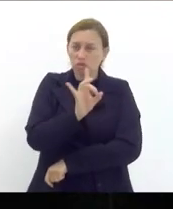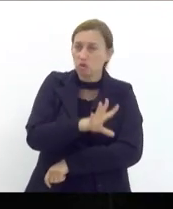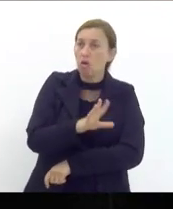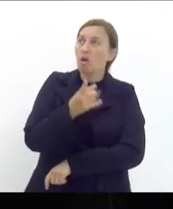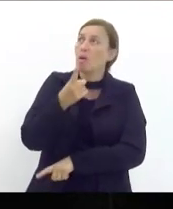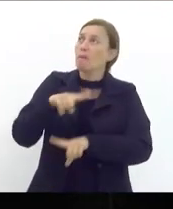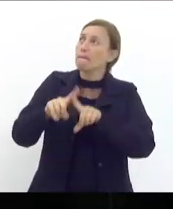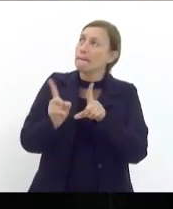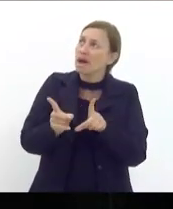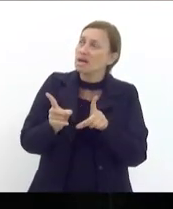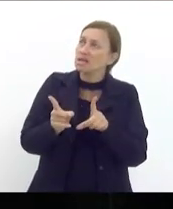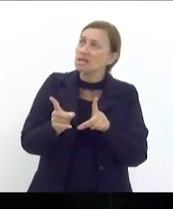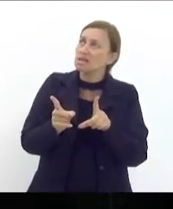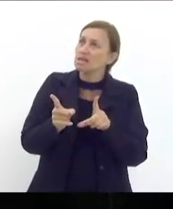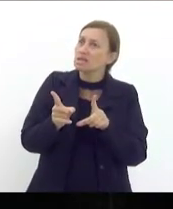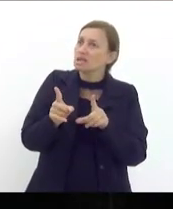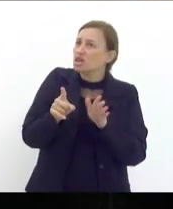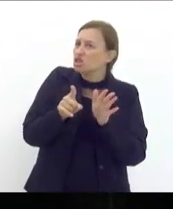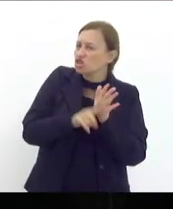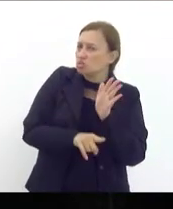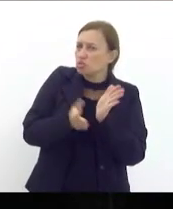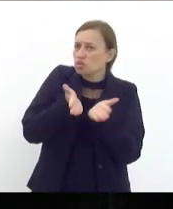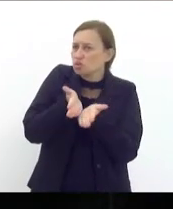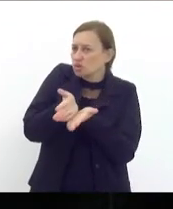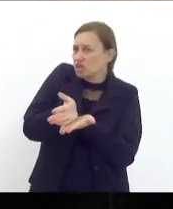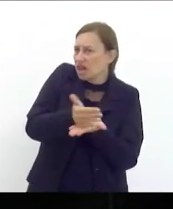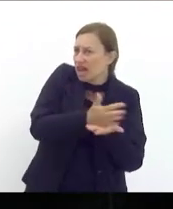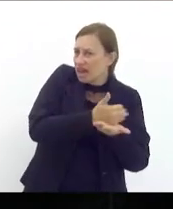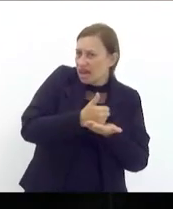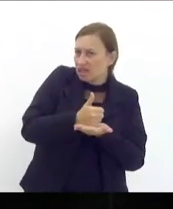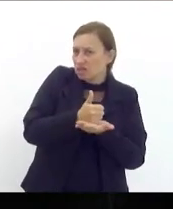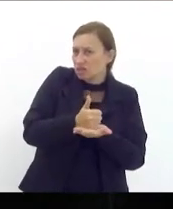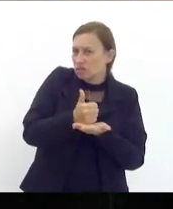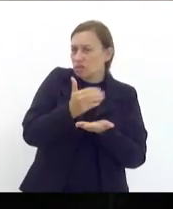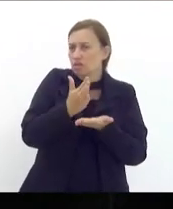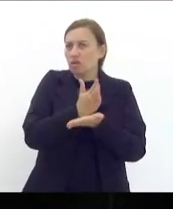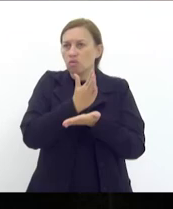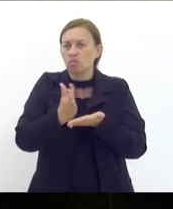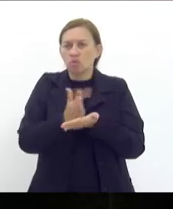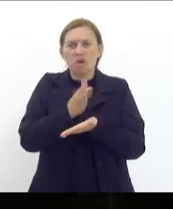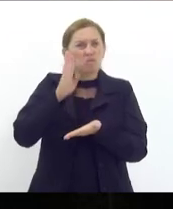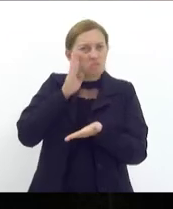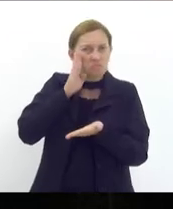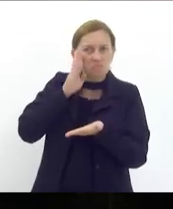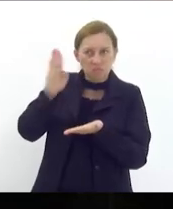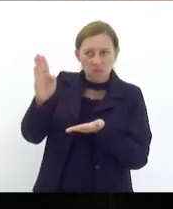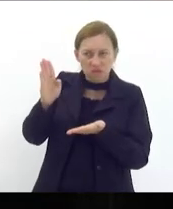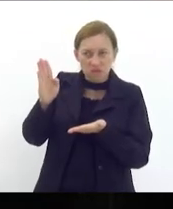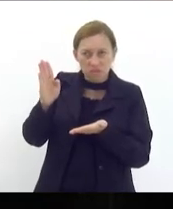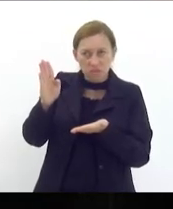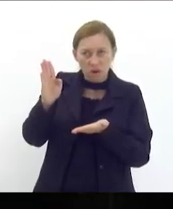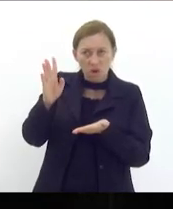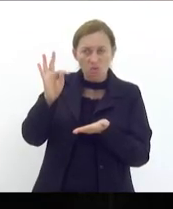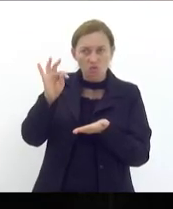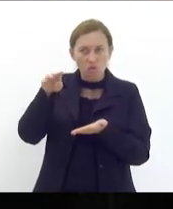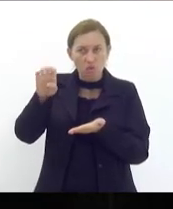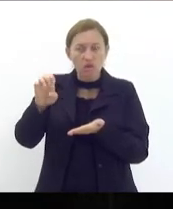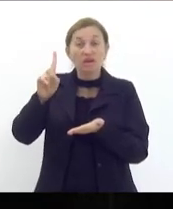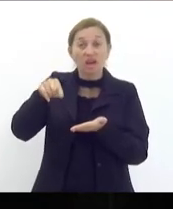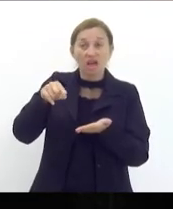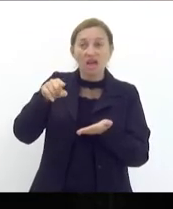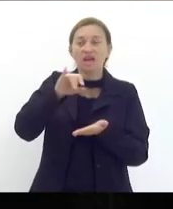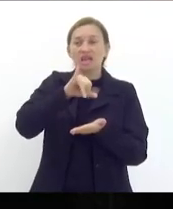questão da redução da arrecadação por uma das suas principais fontes que é o